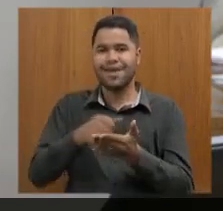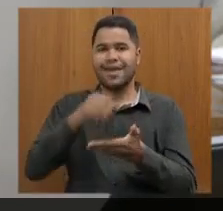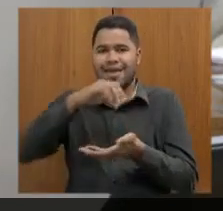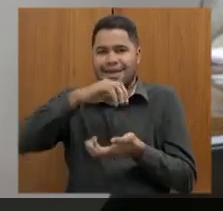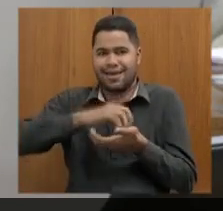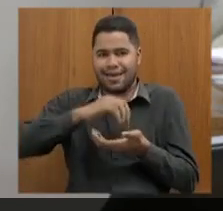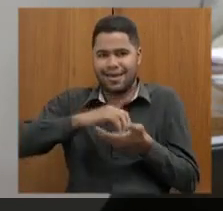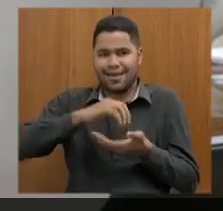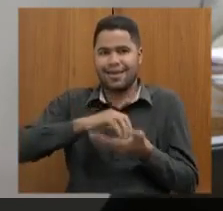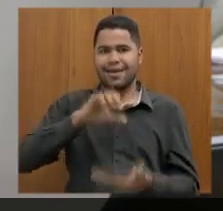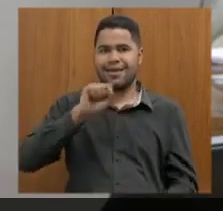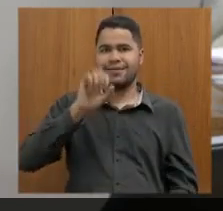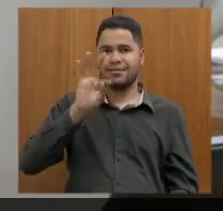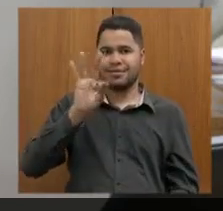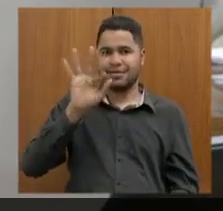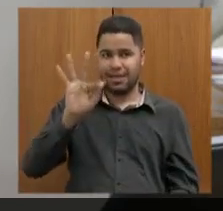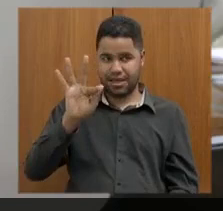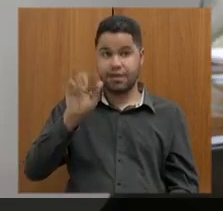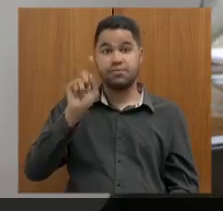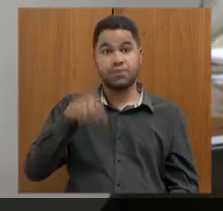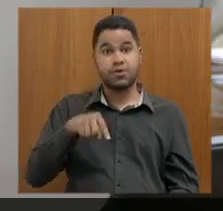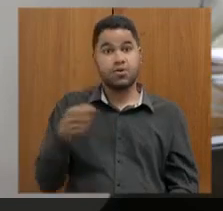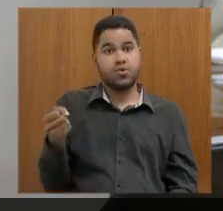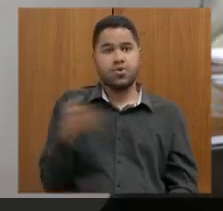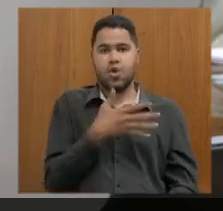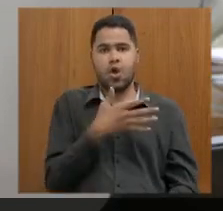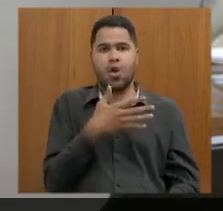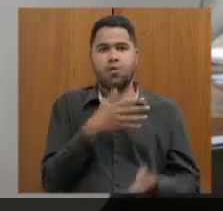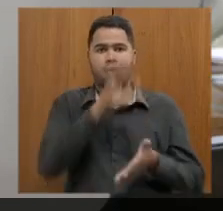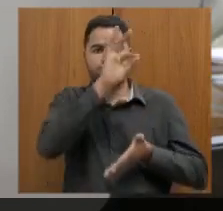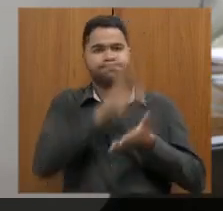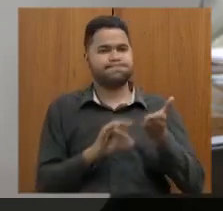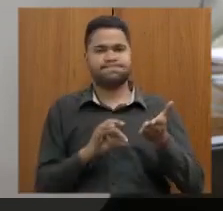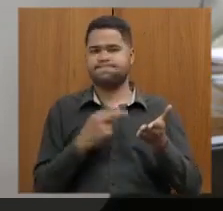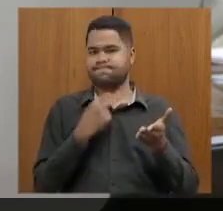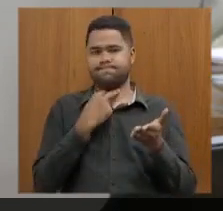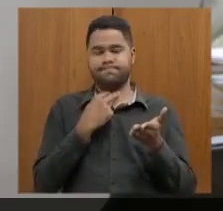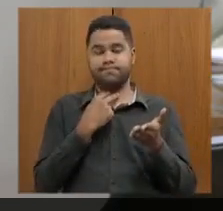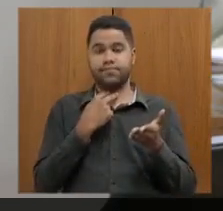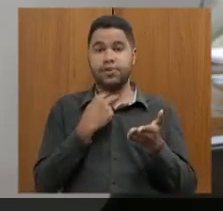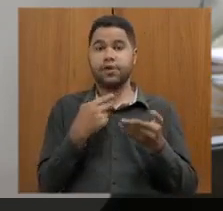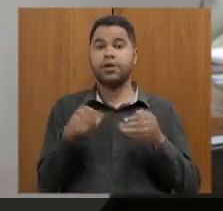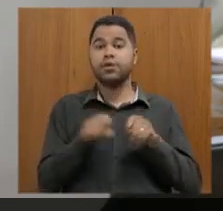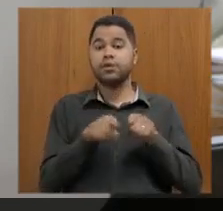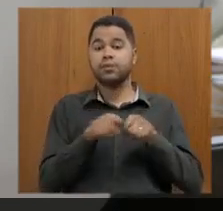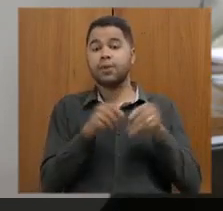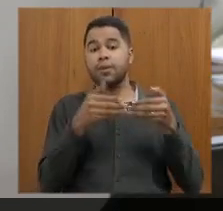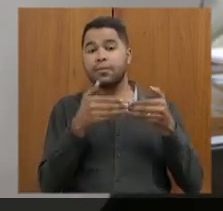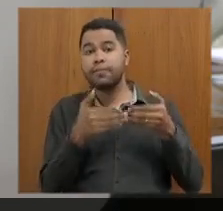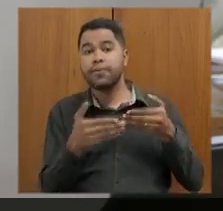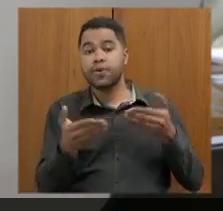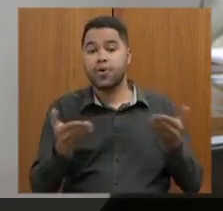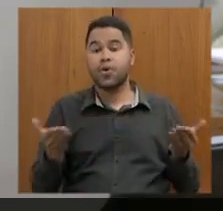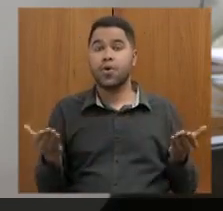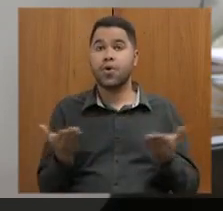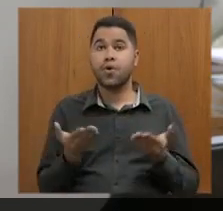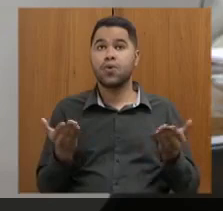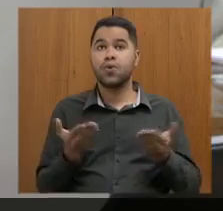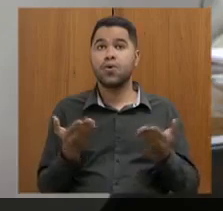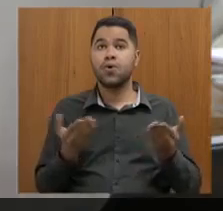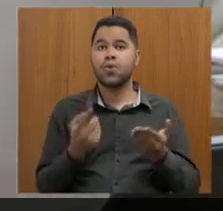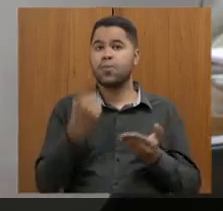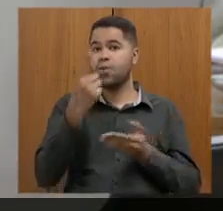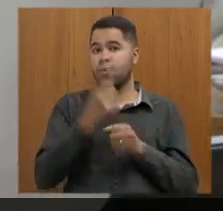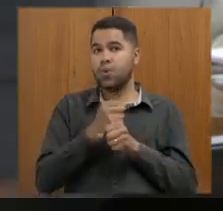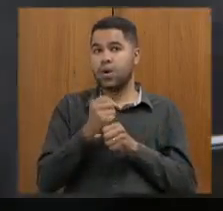proíbe o governo de realizar novas convocações e que prorroga essas atuais convocações por um